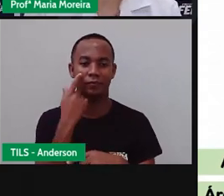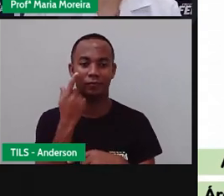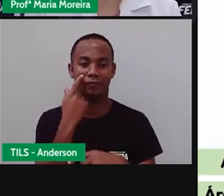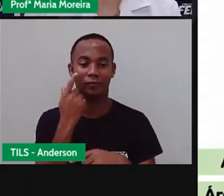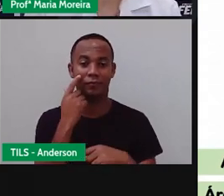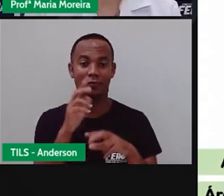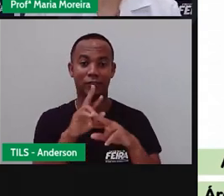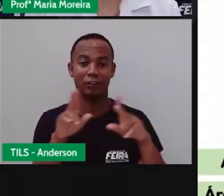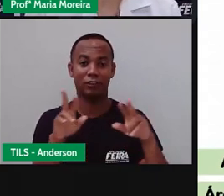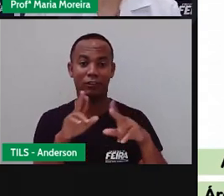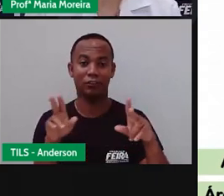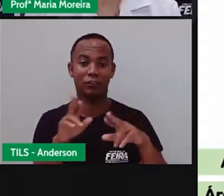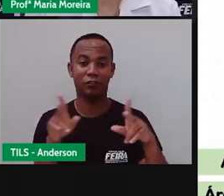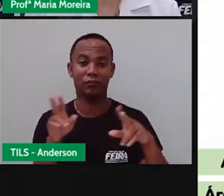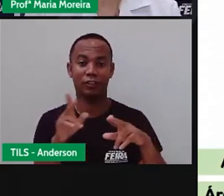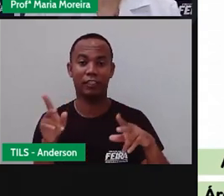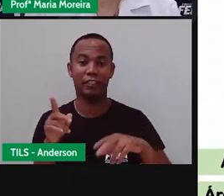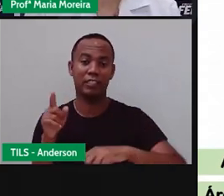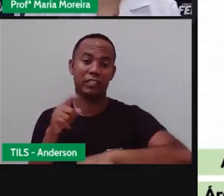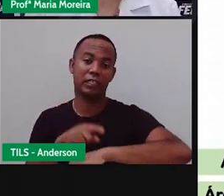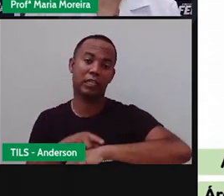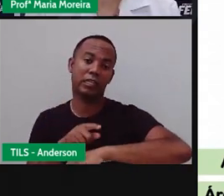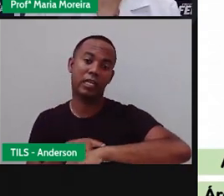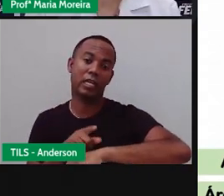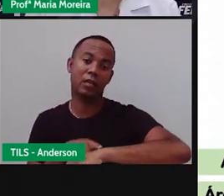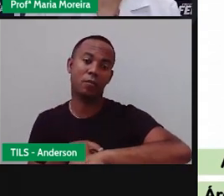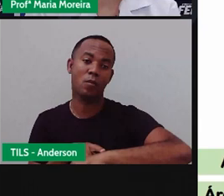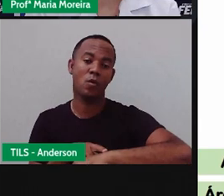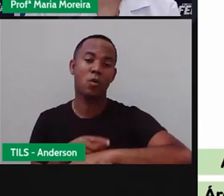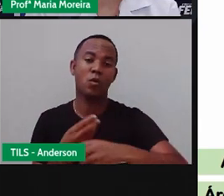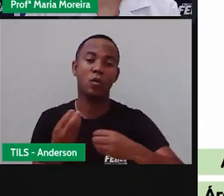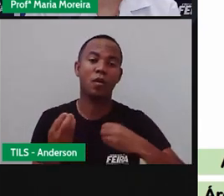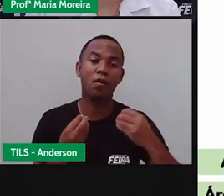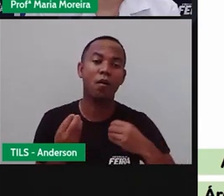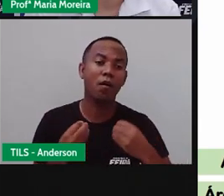Diferentes marcadores do tempo.